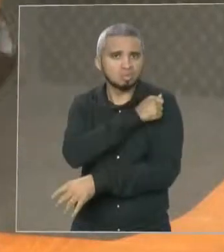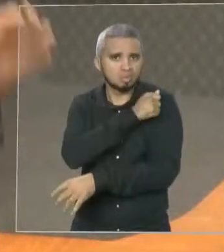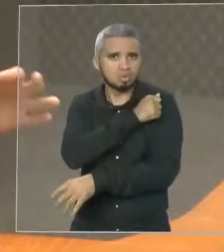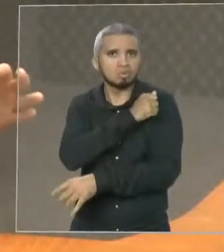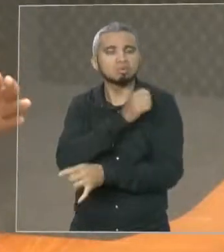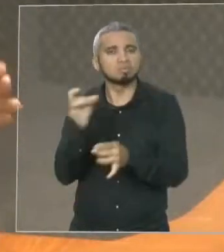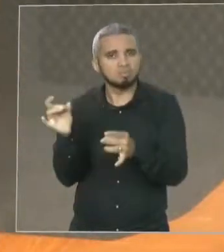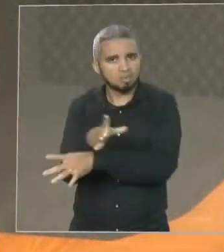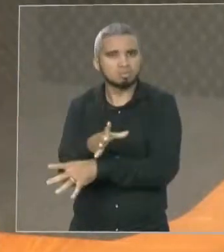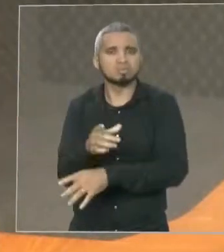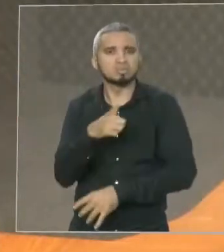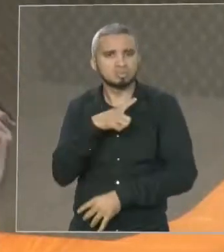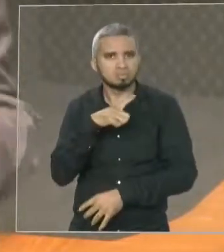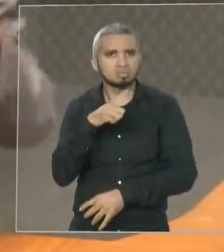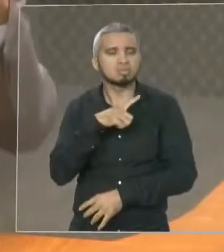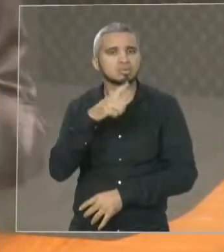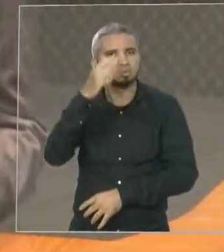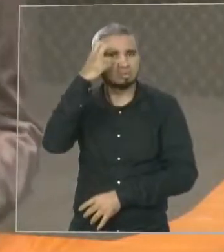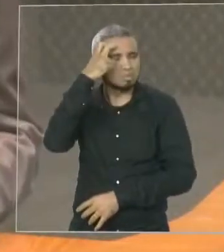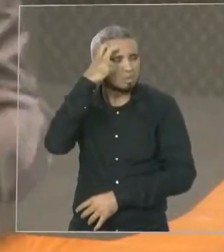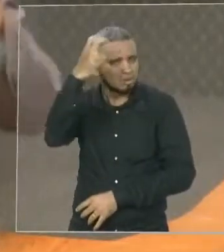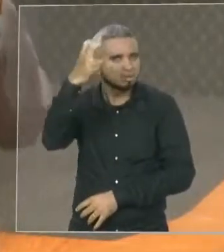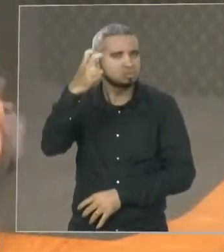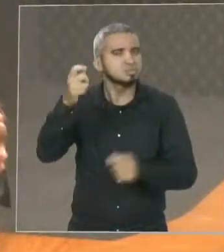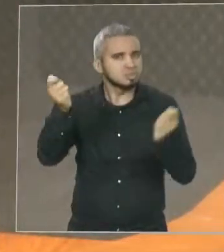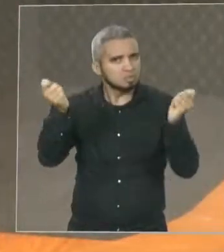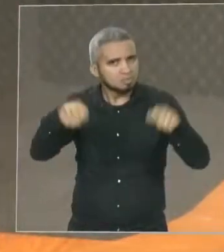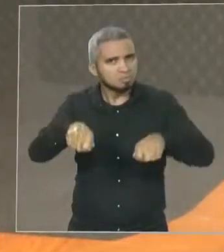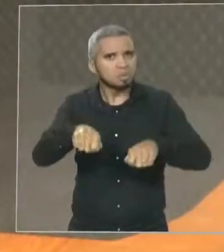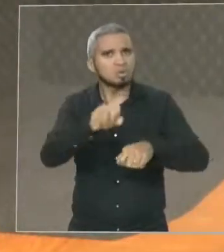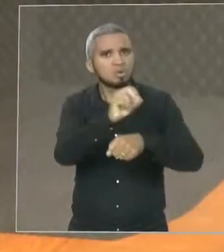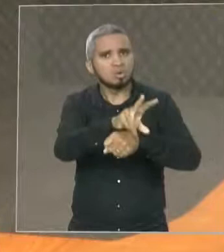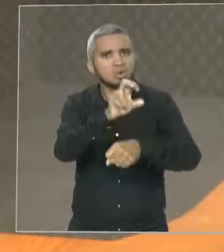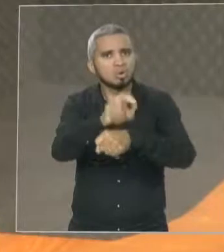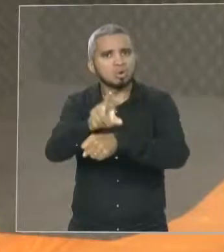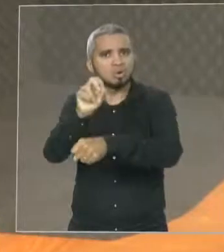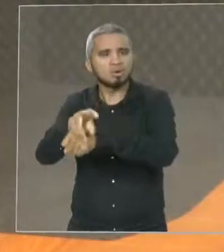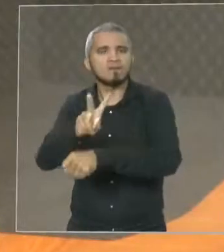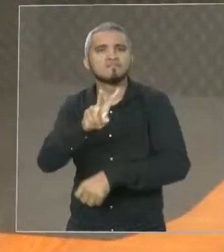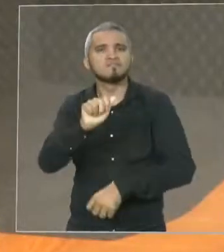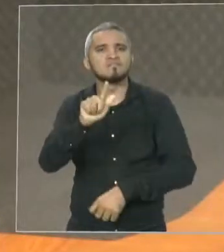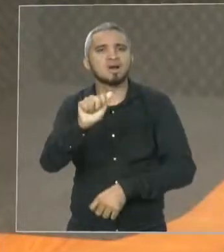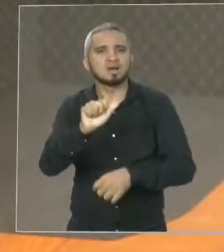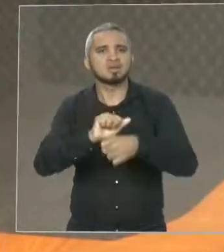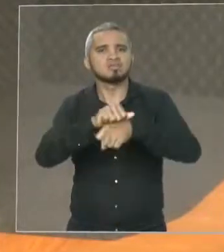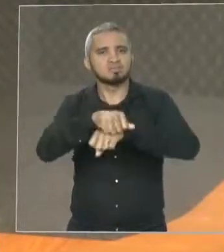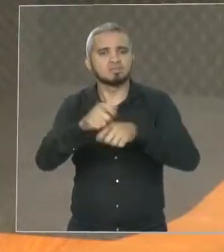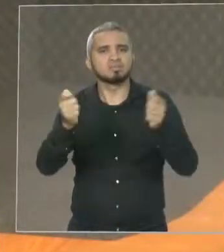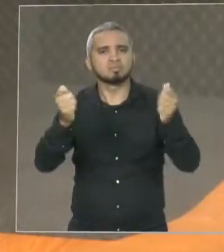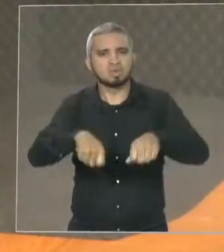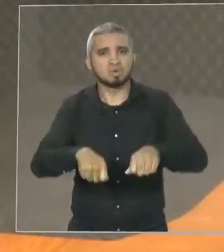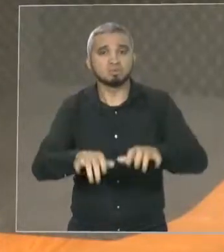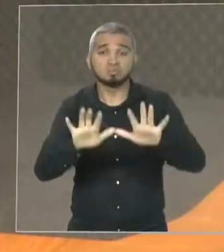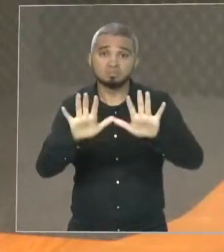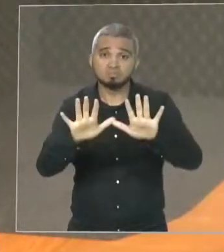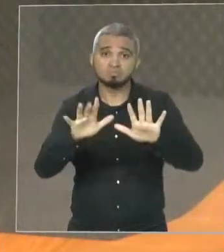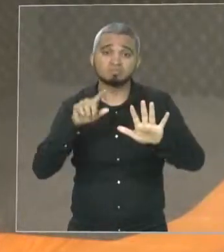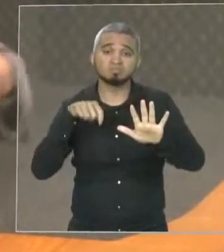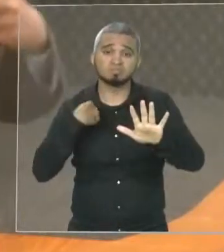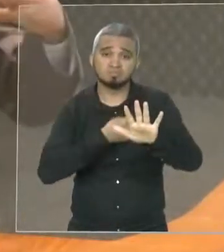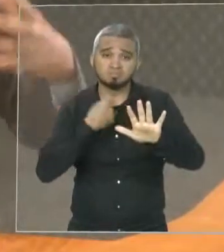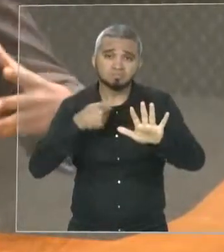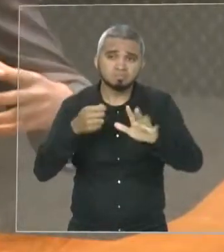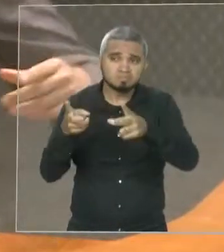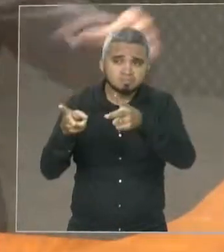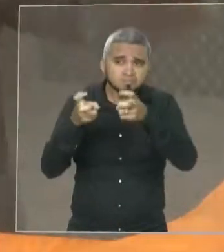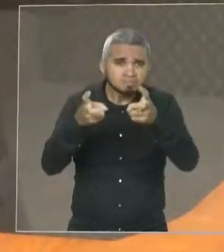qualificado para ocupar qualquer vaga de qualquer universidade. Agora, nós temos que reconhecer que o